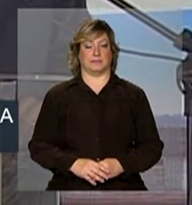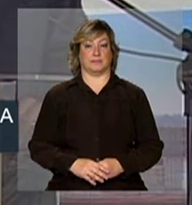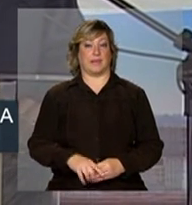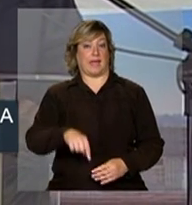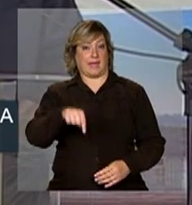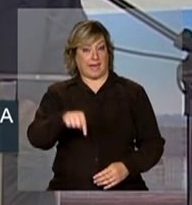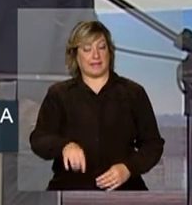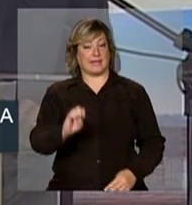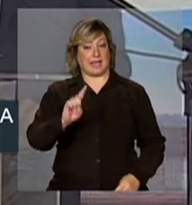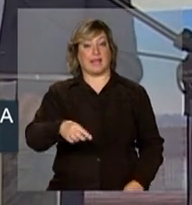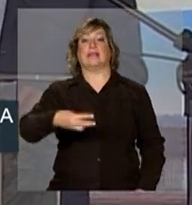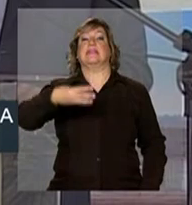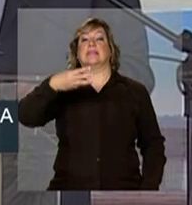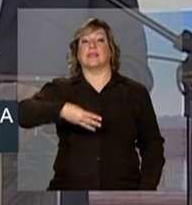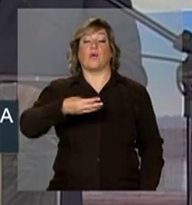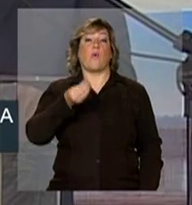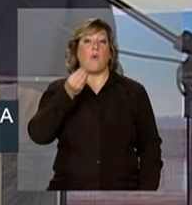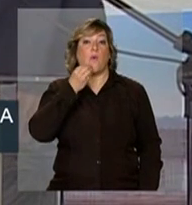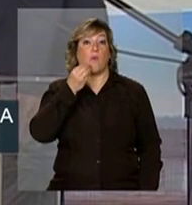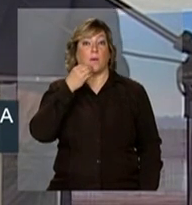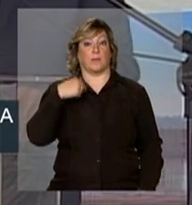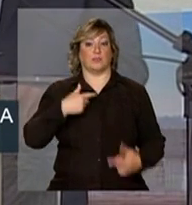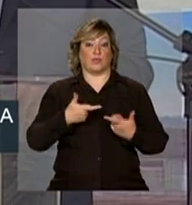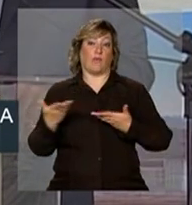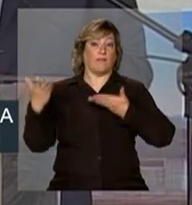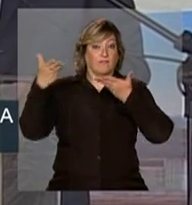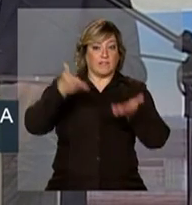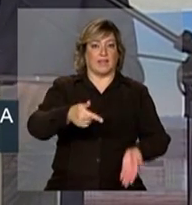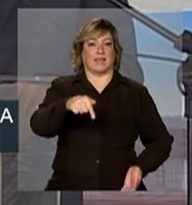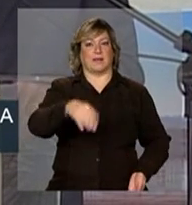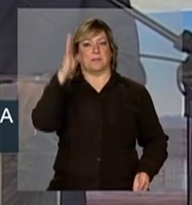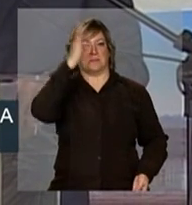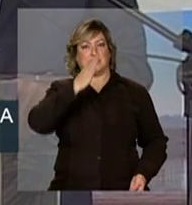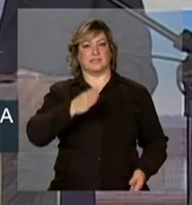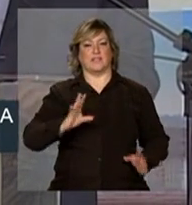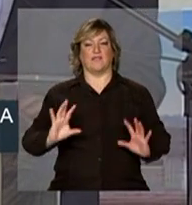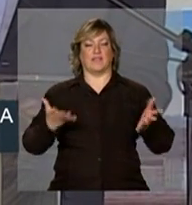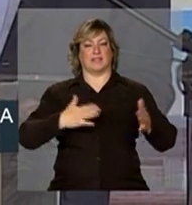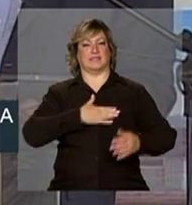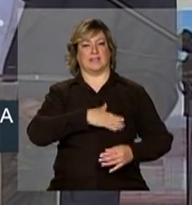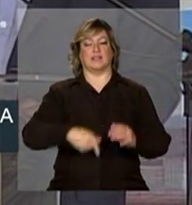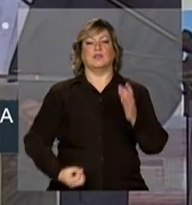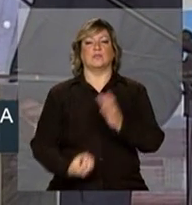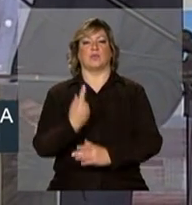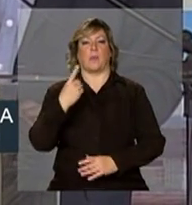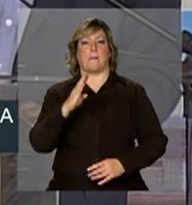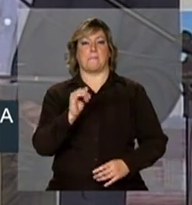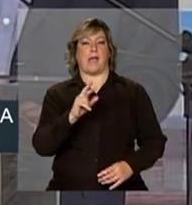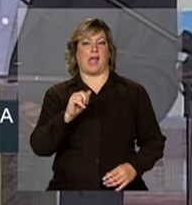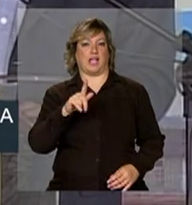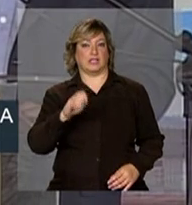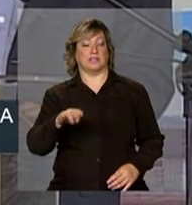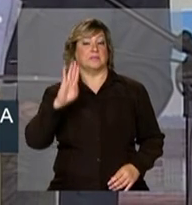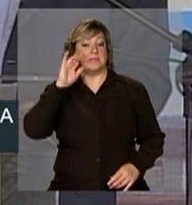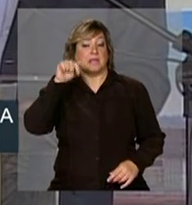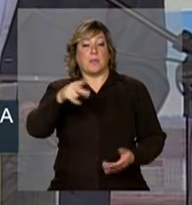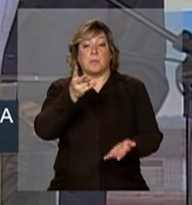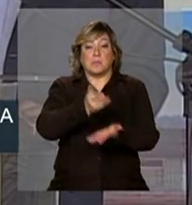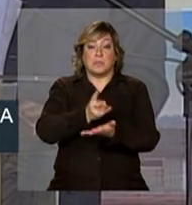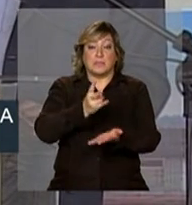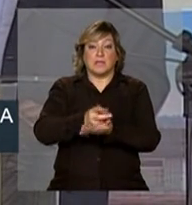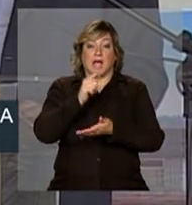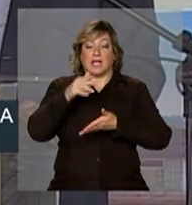Essa é a terceira oportunidade que eu tenho de vir ao Brasil e comemorar a inauguração de uma barragem, inclusive no mesmo rio.